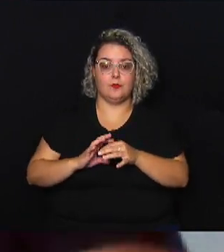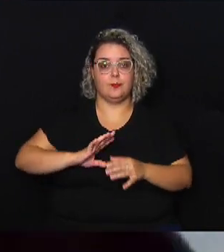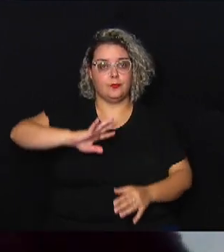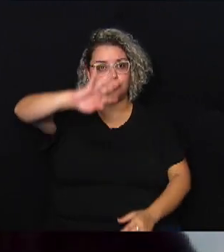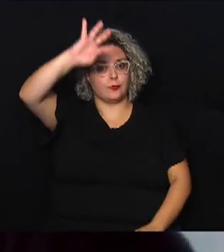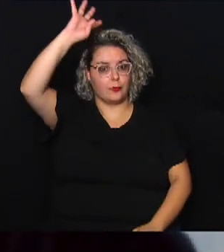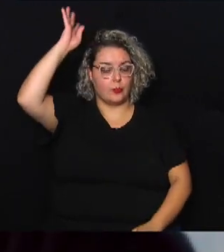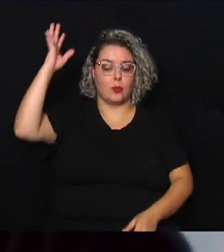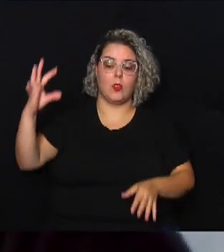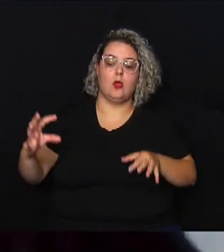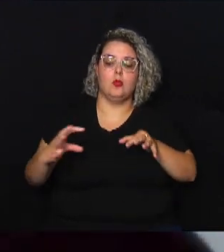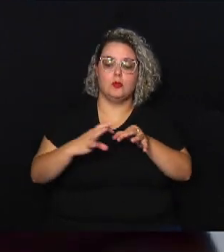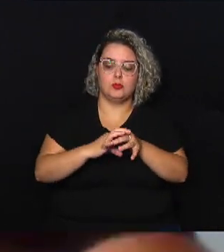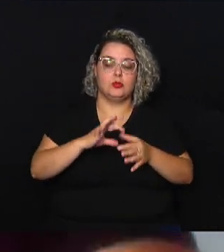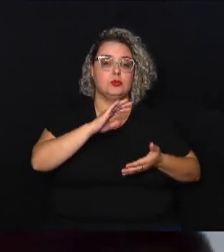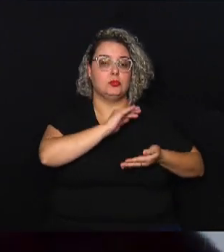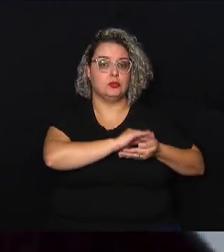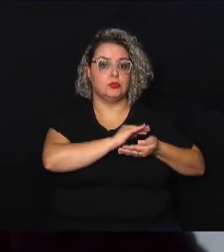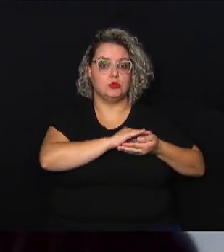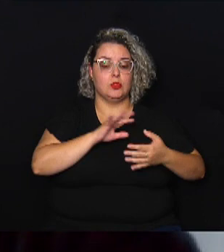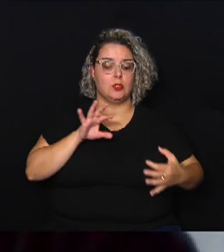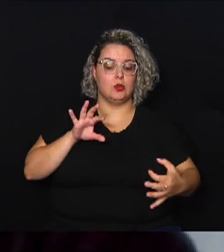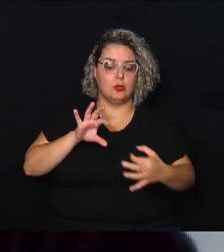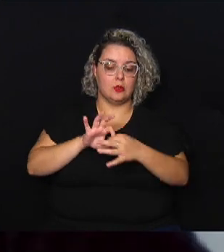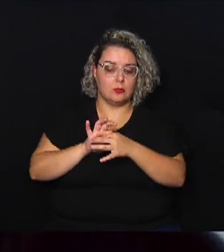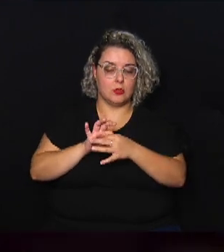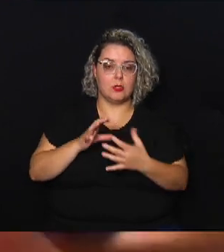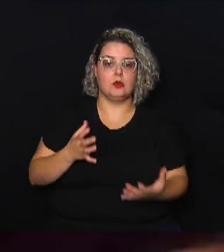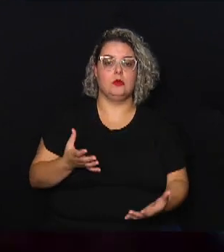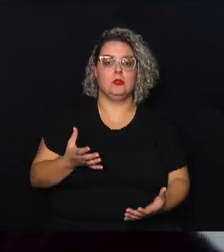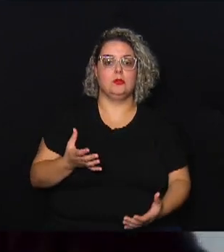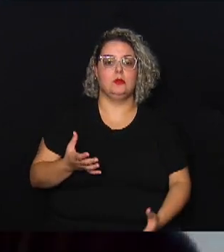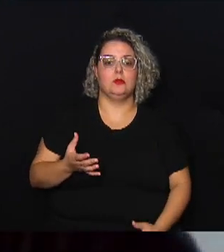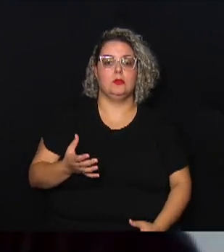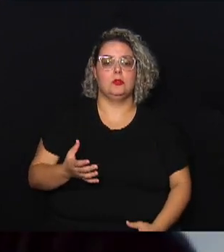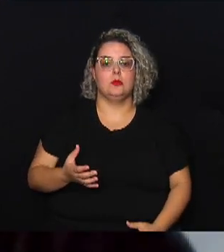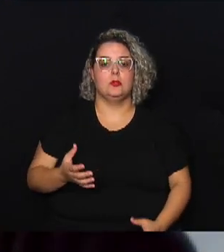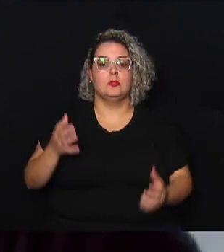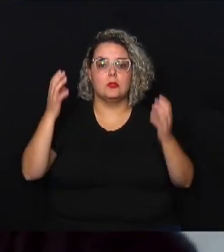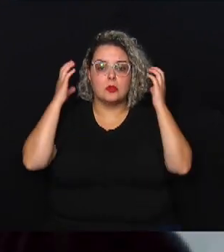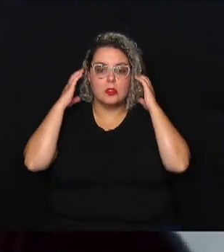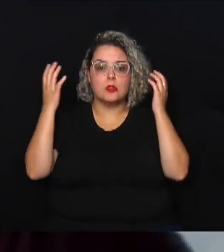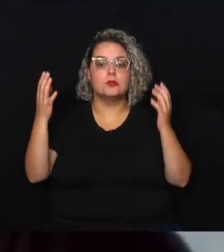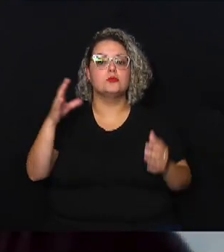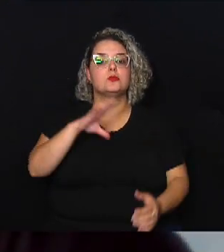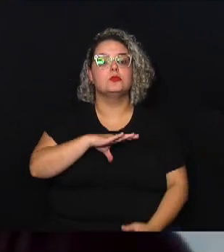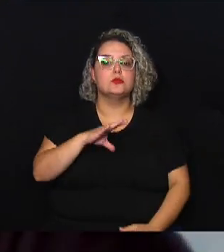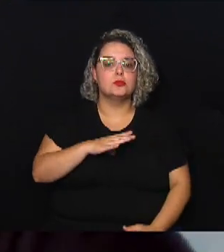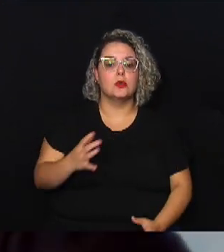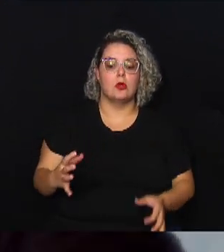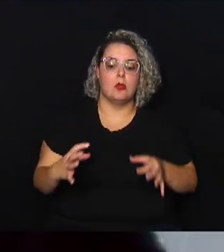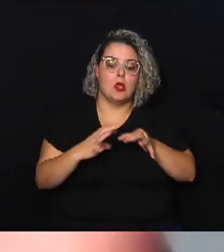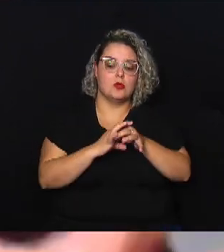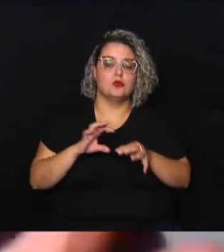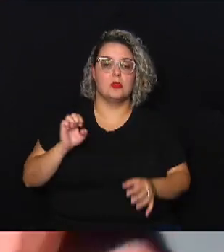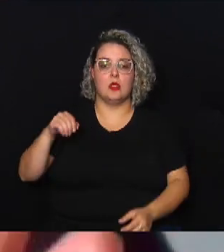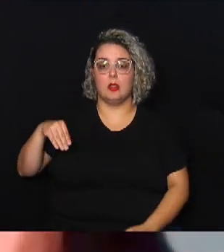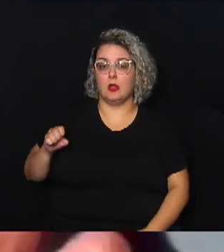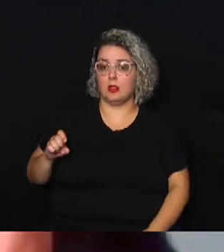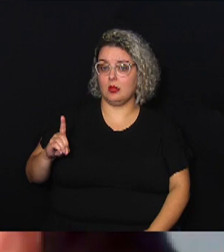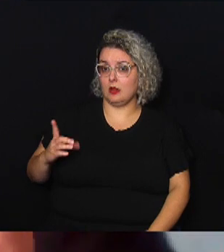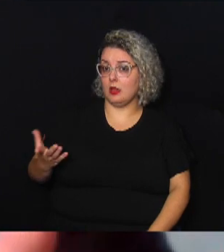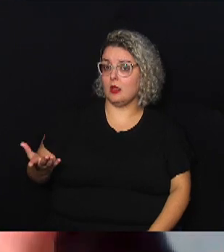ao rádio da Defesa Civil ao rádio da Guarda Municipal ao rádio da Indec e assim por diante mesmo que as